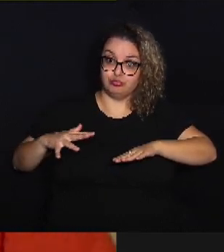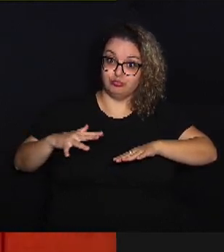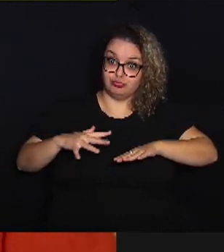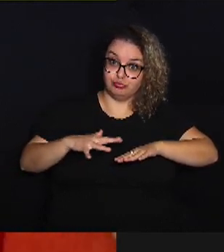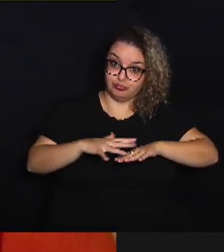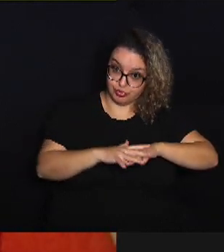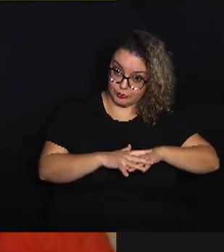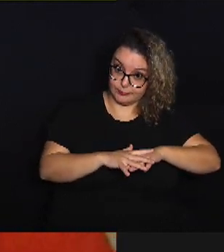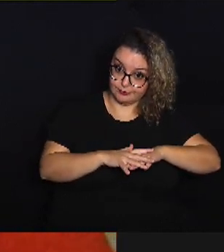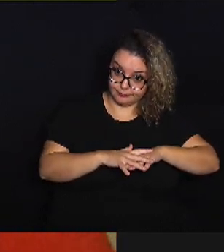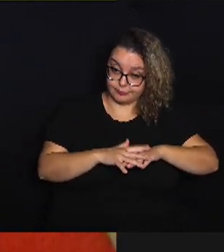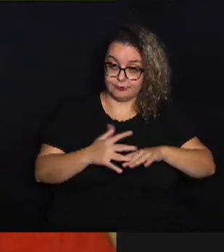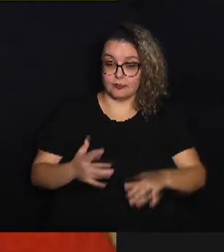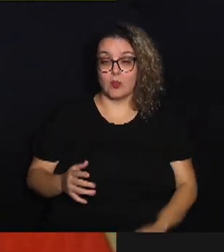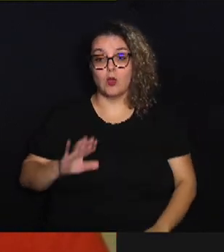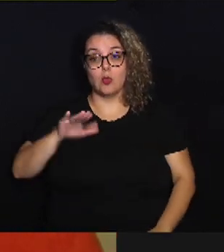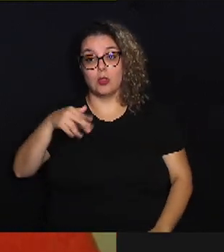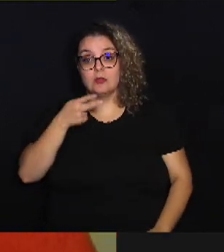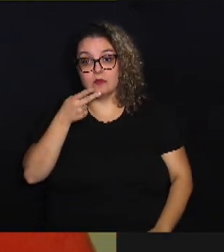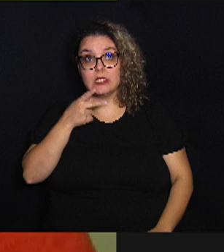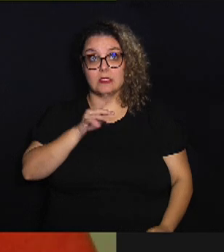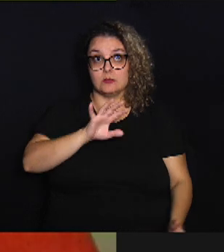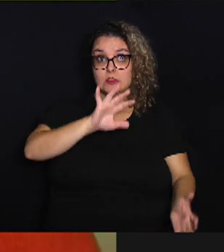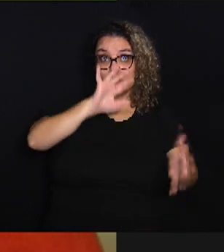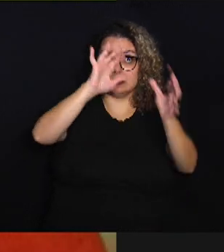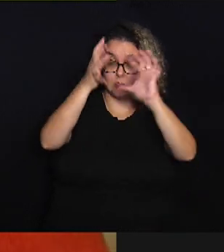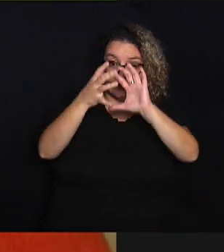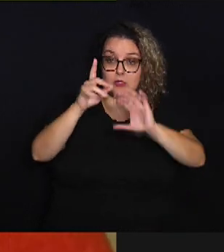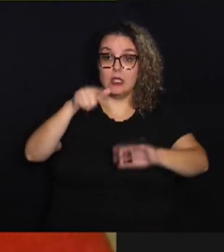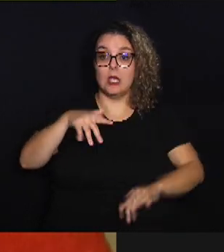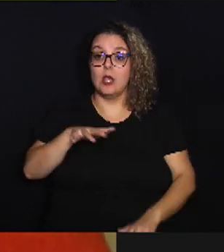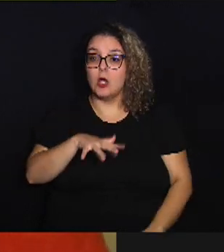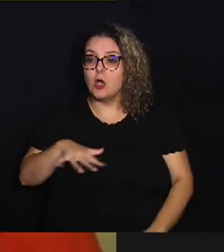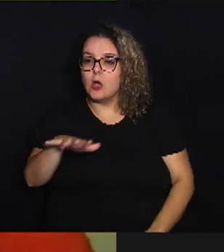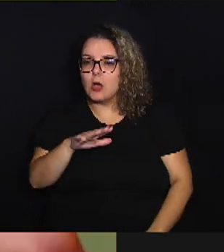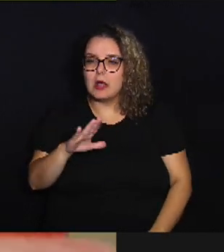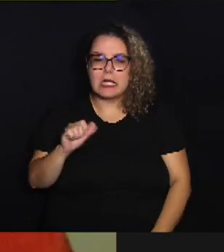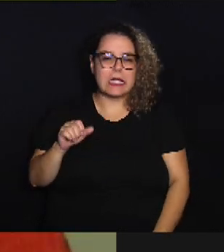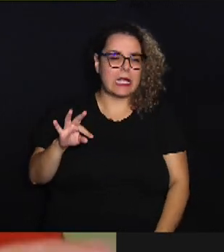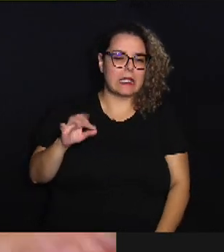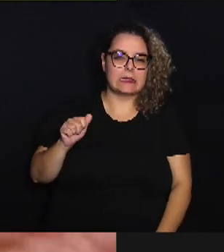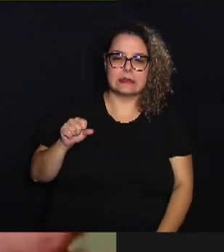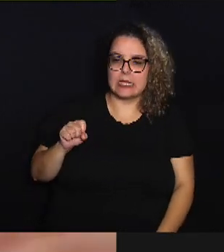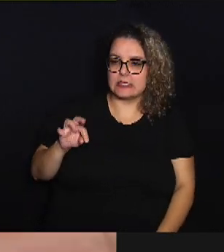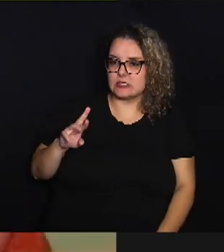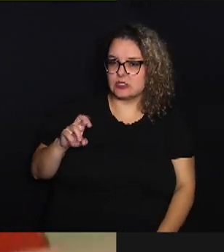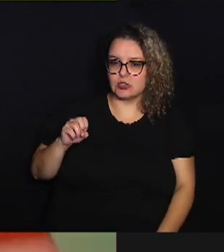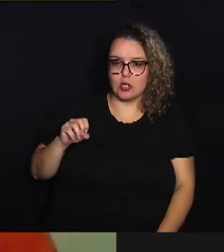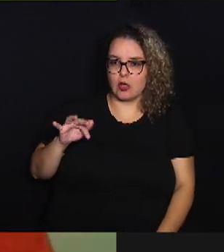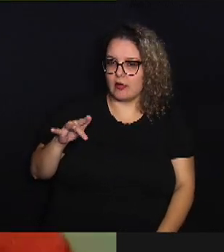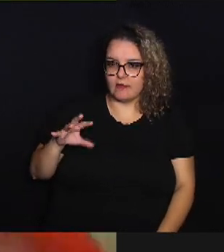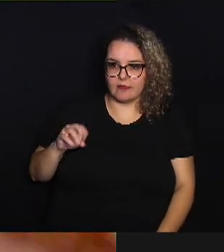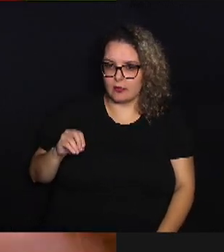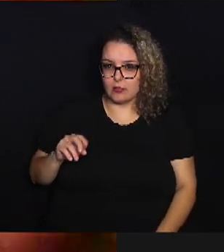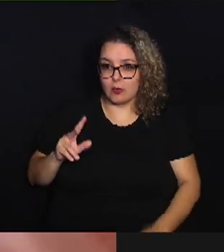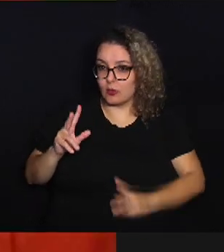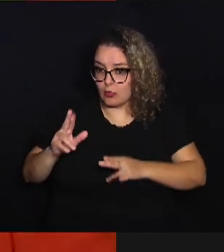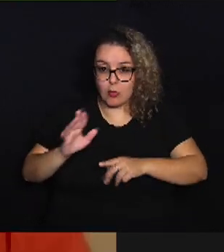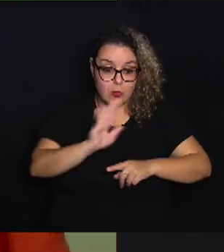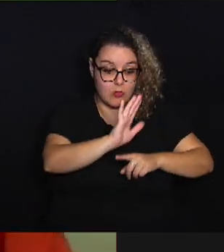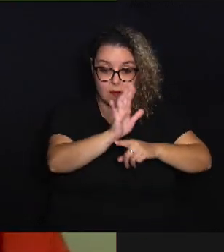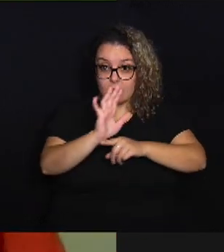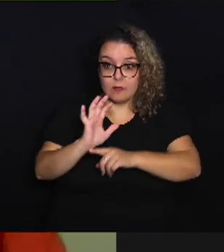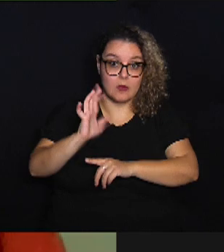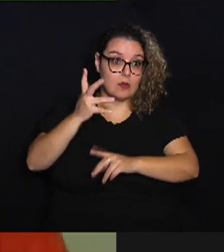climáticas, imaginamos que tudo é um cenário muito catastrófico, igual uma cena de filme que vai acontecer